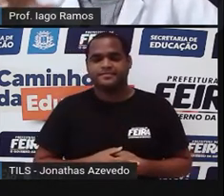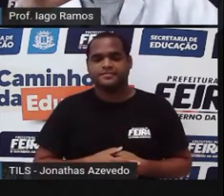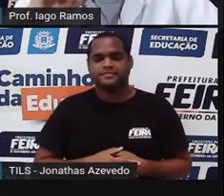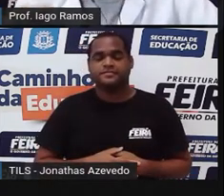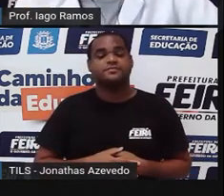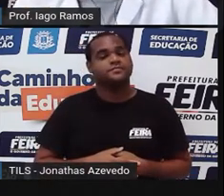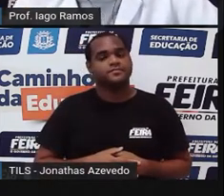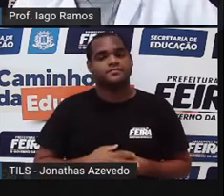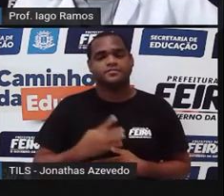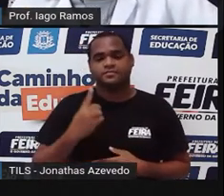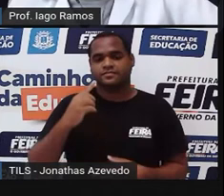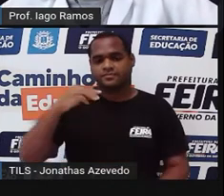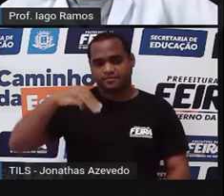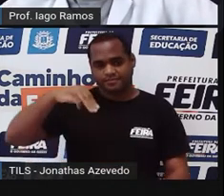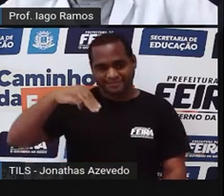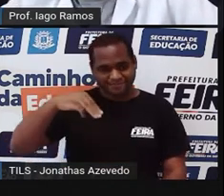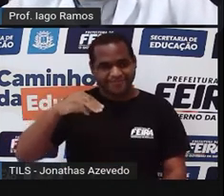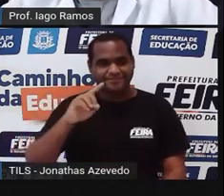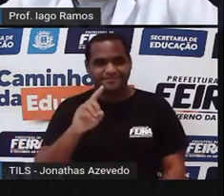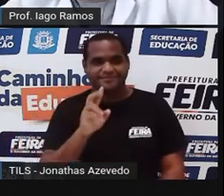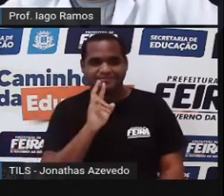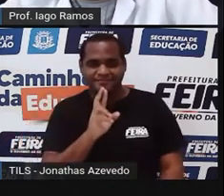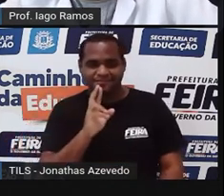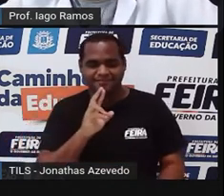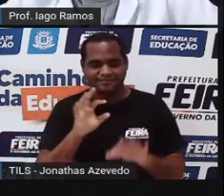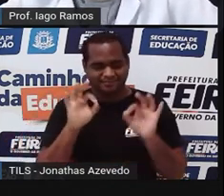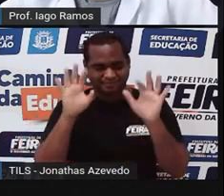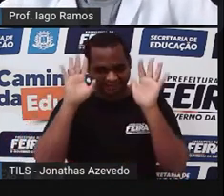Eu vou te dar um minuto para que você pense.